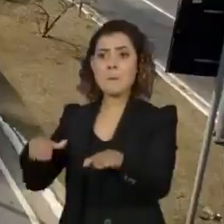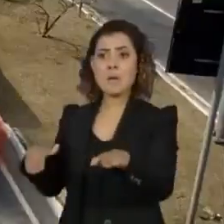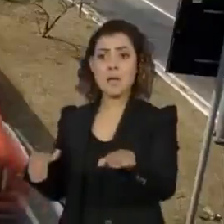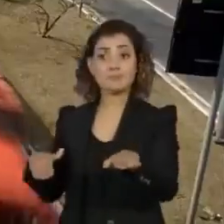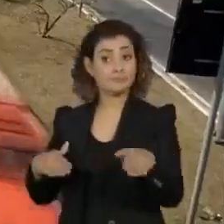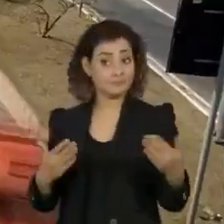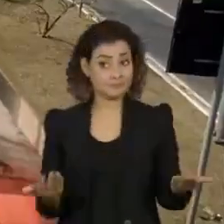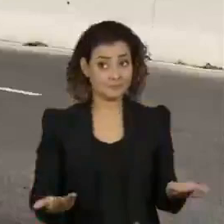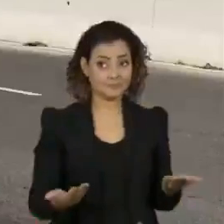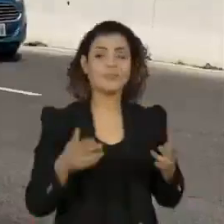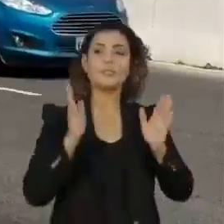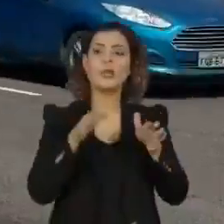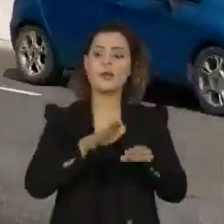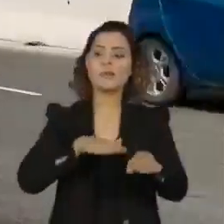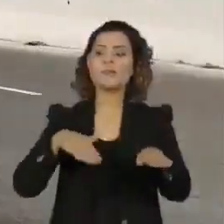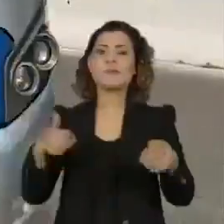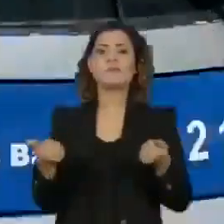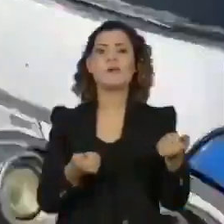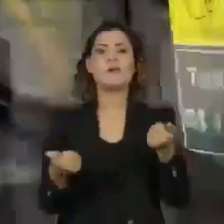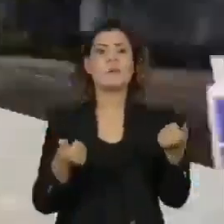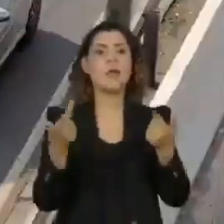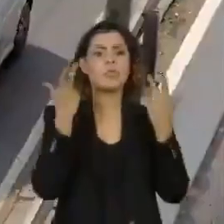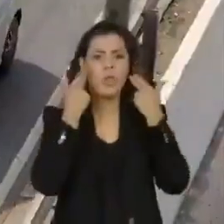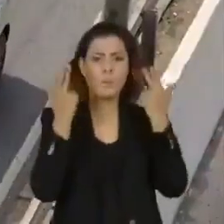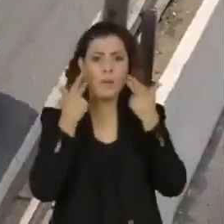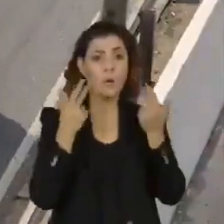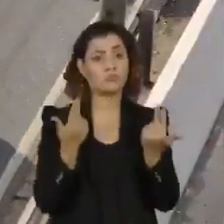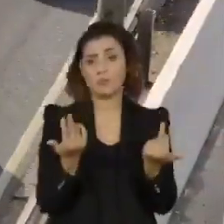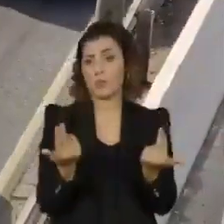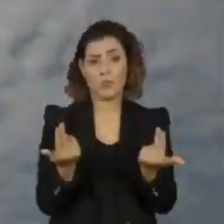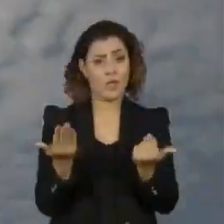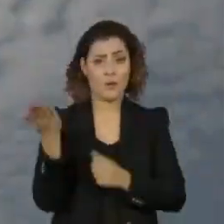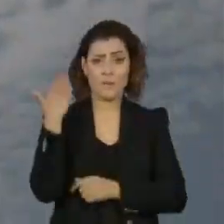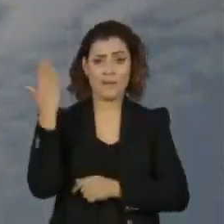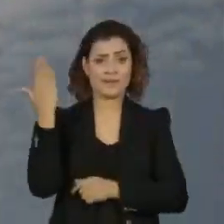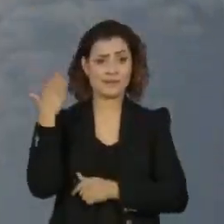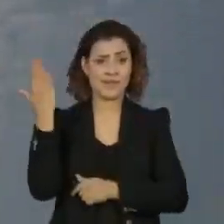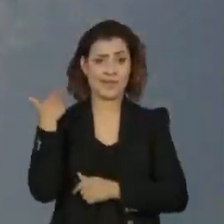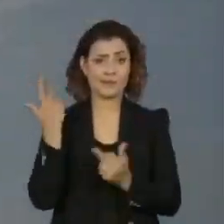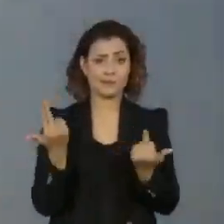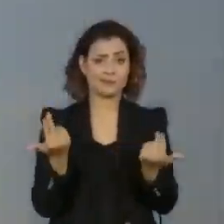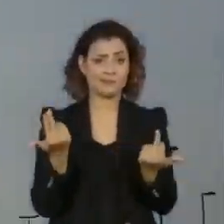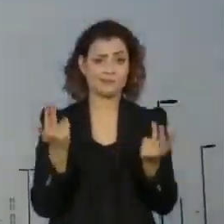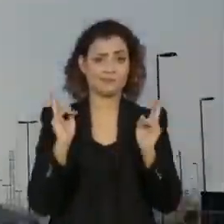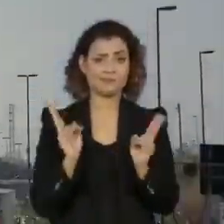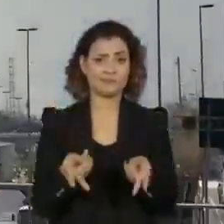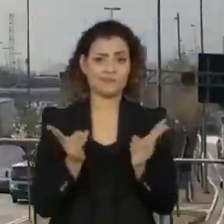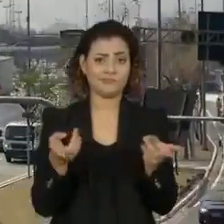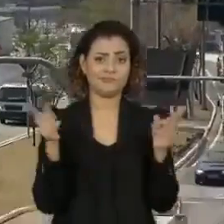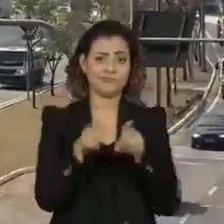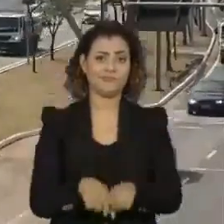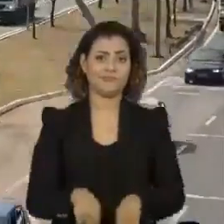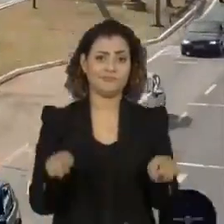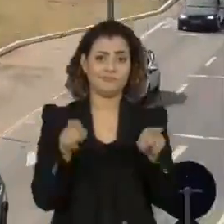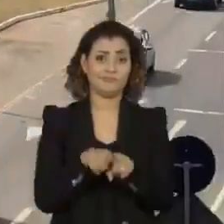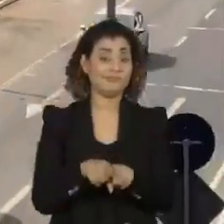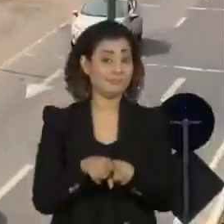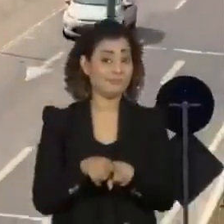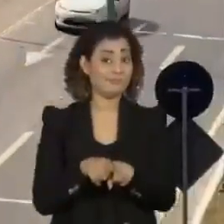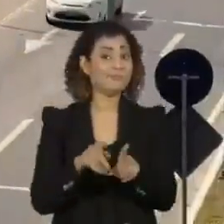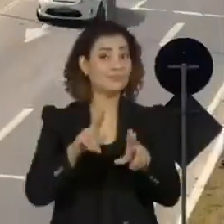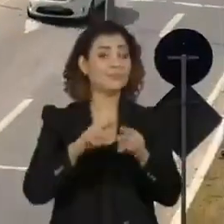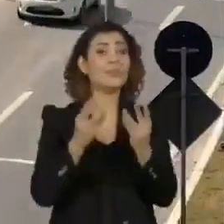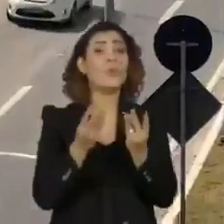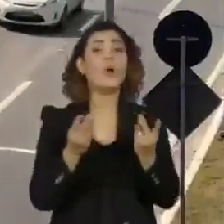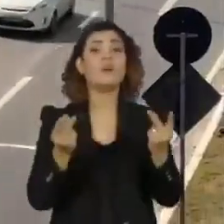Pelo menos no trânsito, o novo normal está muito parecido com o velho normal e o reflexo aparece